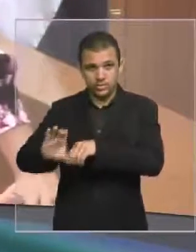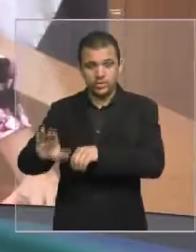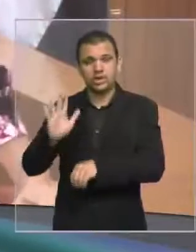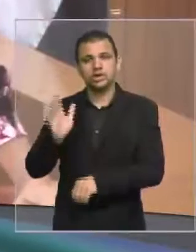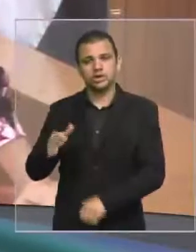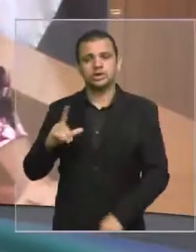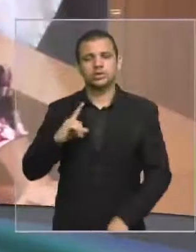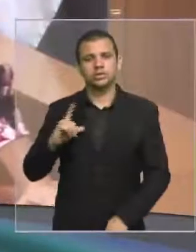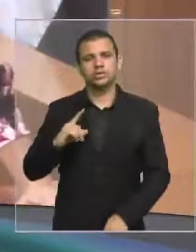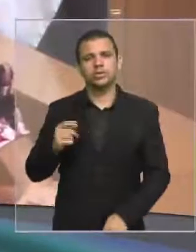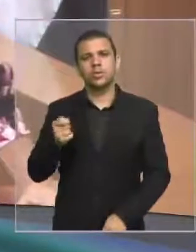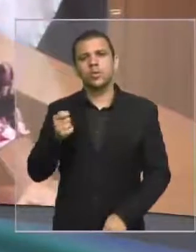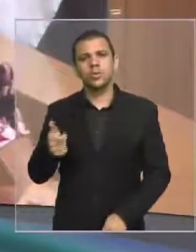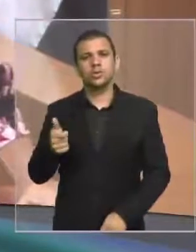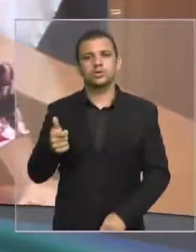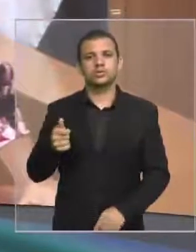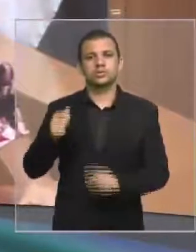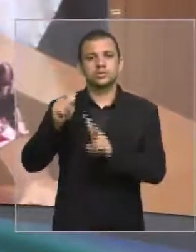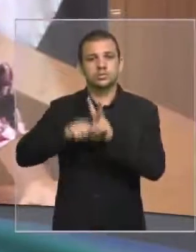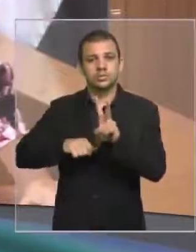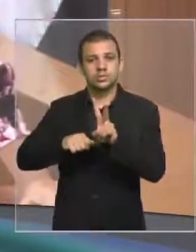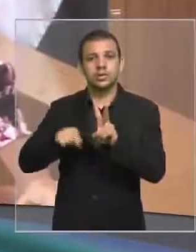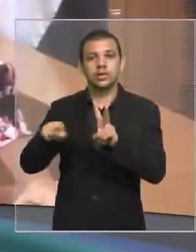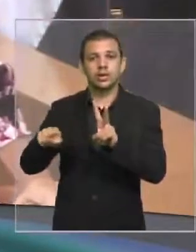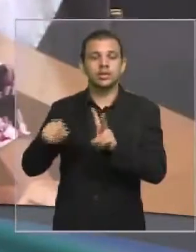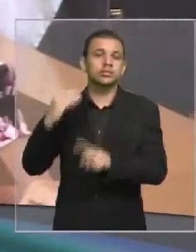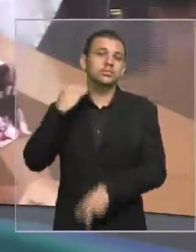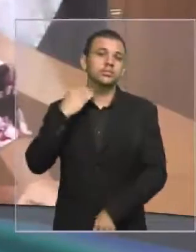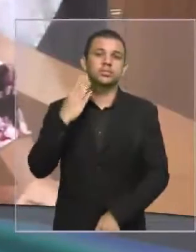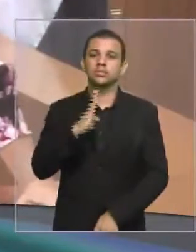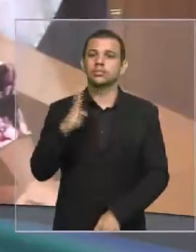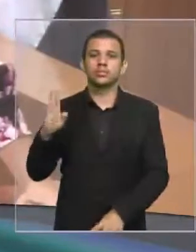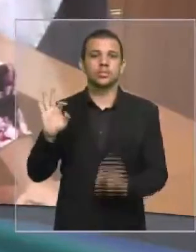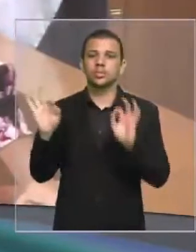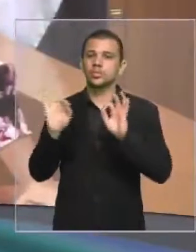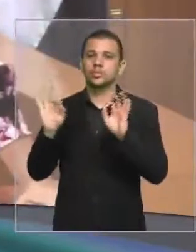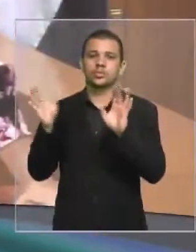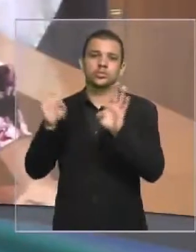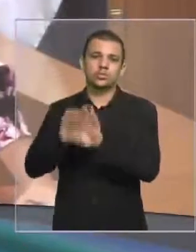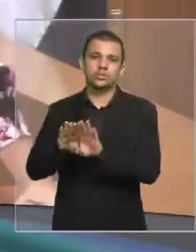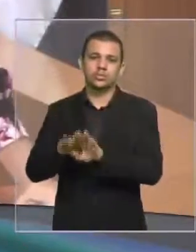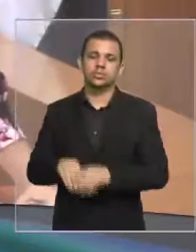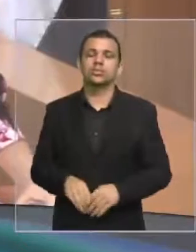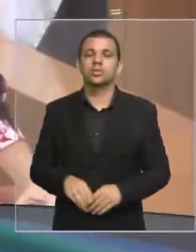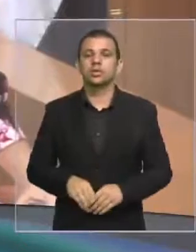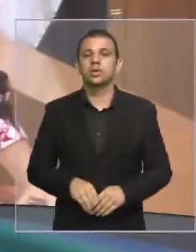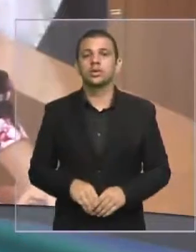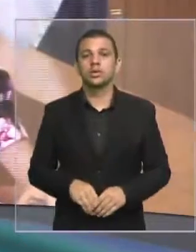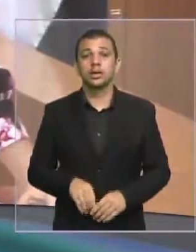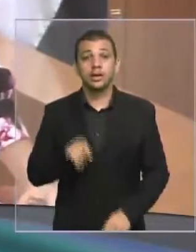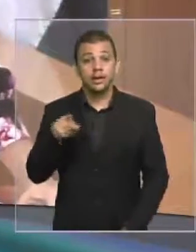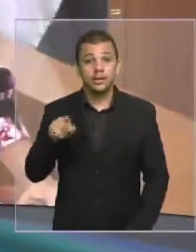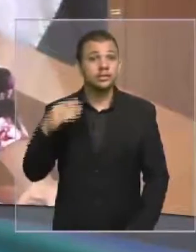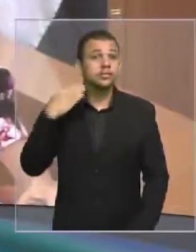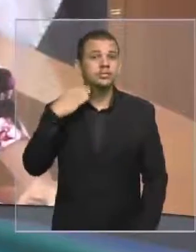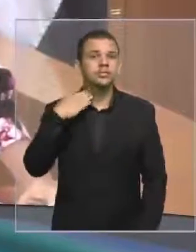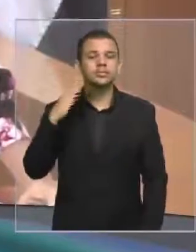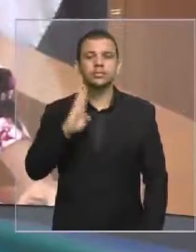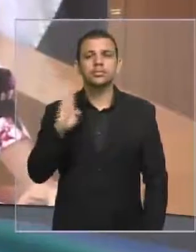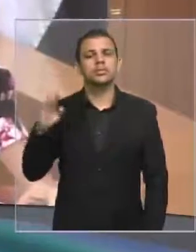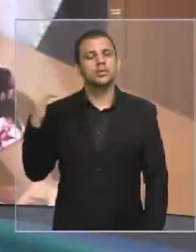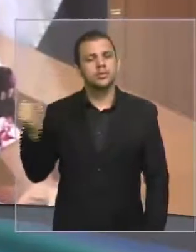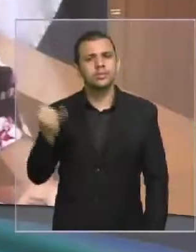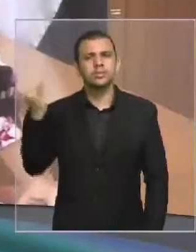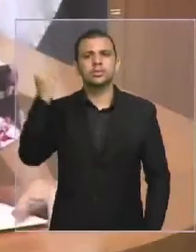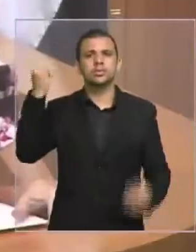sem a agência bancária do Banco do Brasil. Essa instituição tão importante, tão